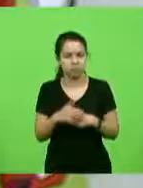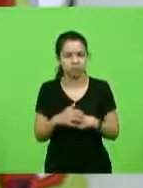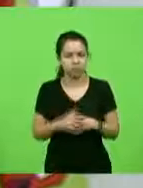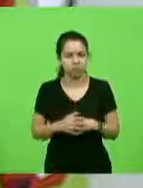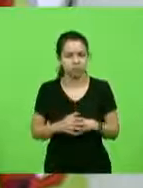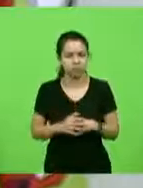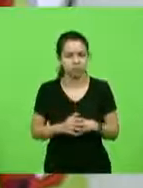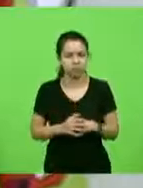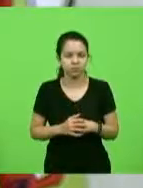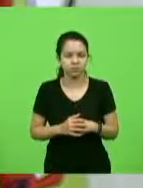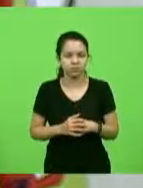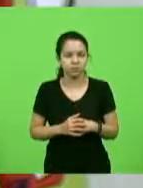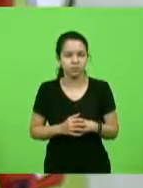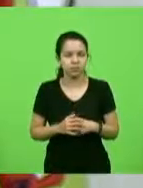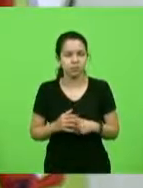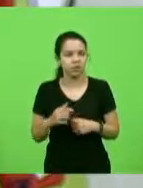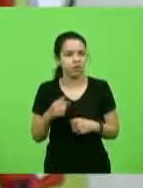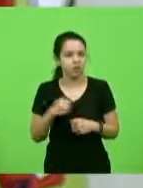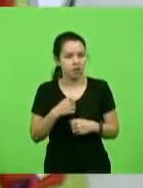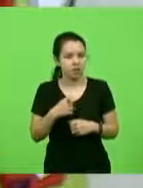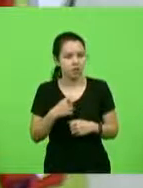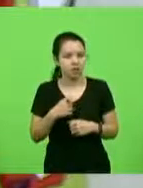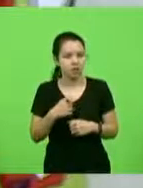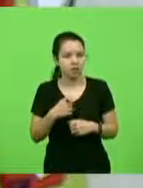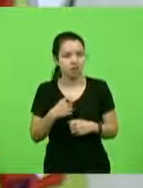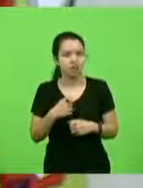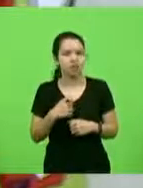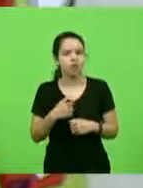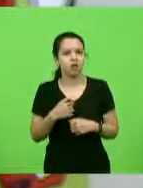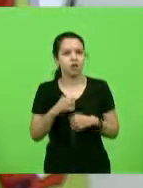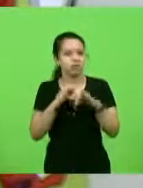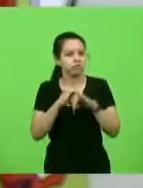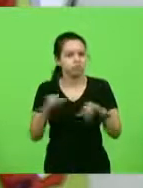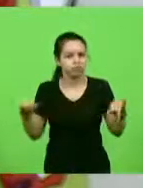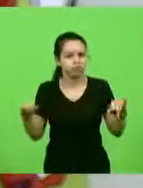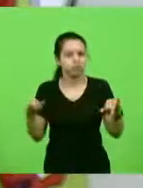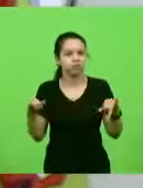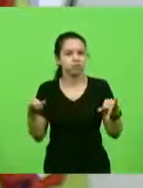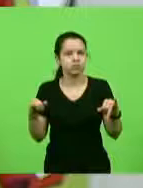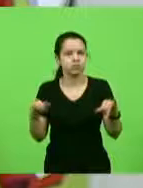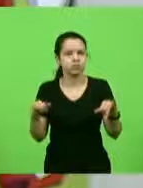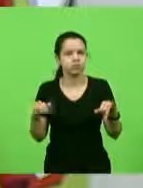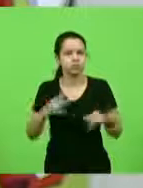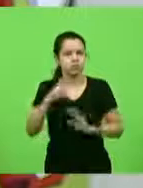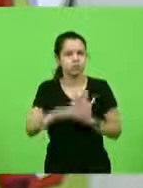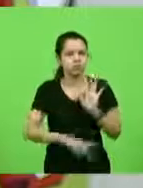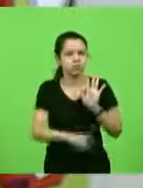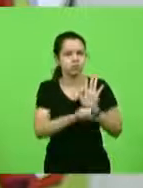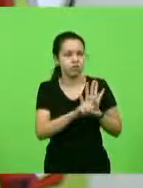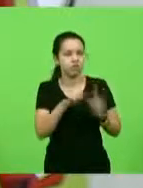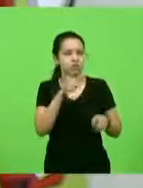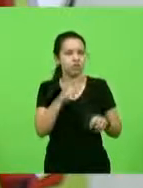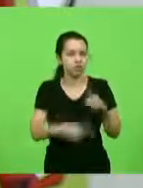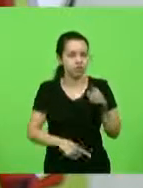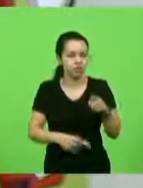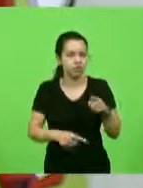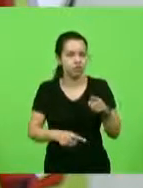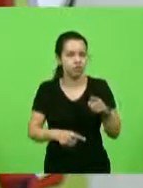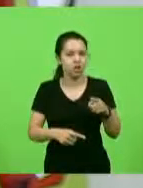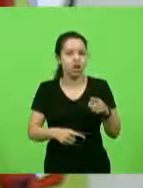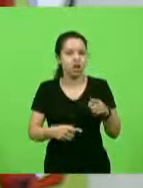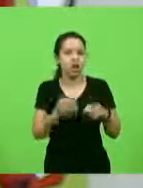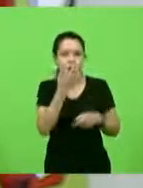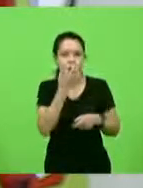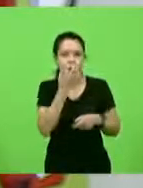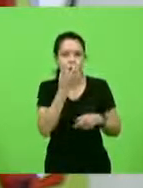E de repente, quando eu coloco isso a público, do projeto de lei que proíbe a corrida de Galgos, e aí